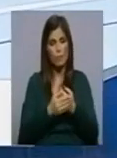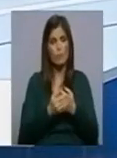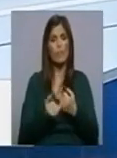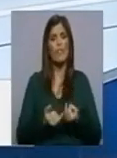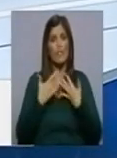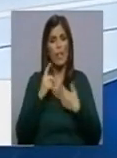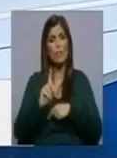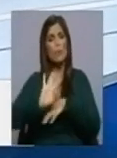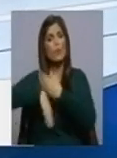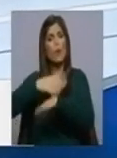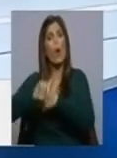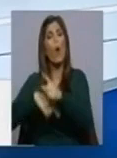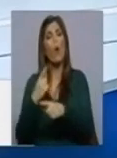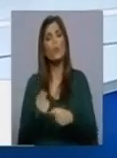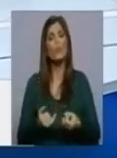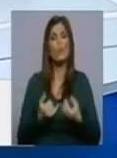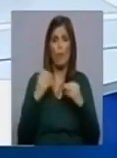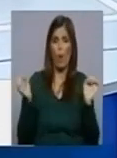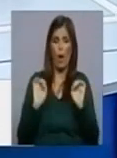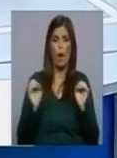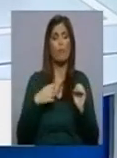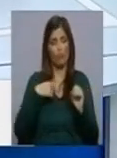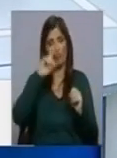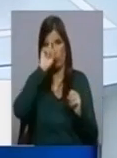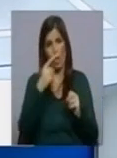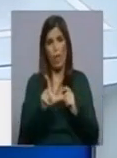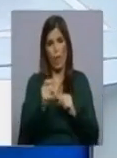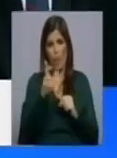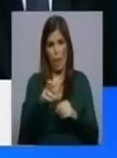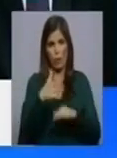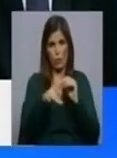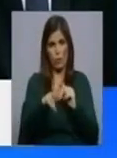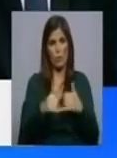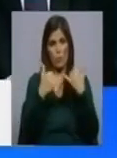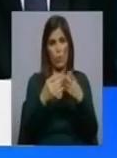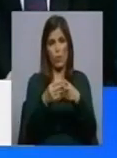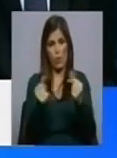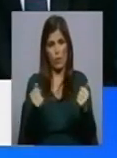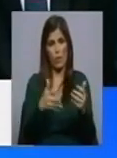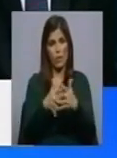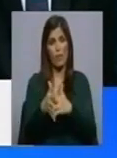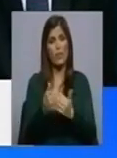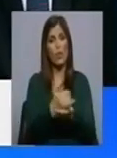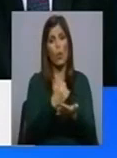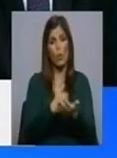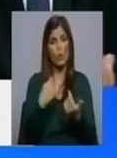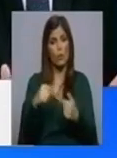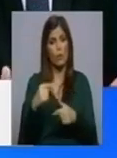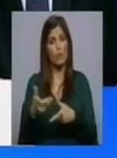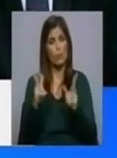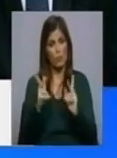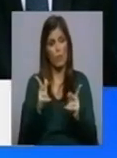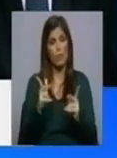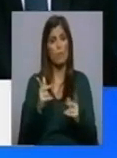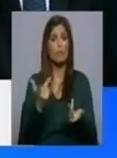idosos... Tenho conhecimento de lares onde isso sucedeu, mas em que isso foi depois resolvido, através dos recursos que nós pusemos à disposição, e